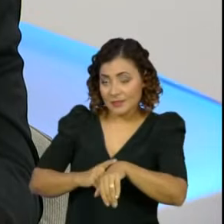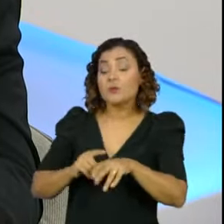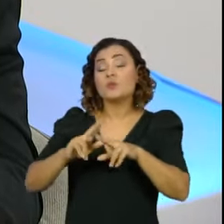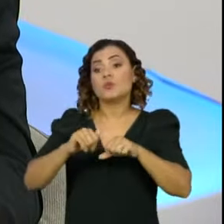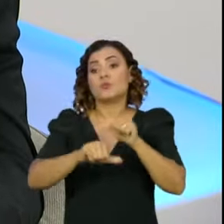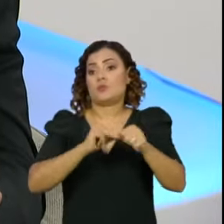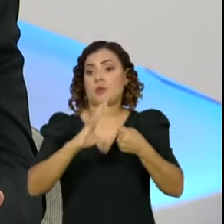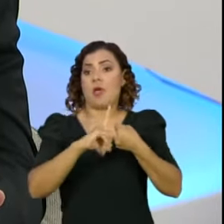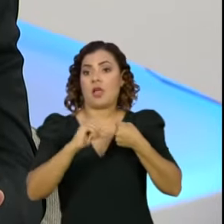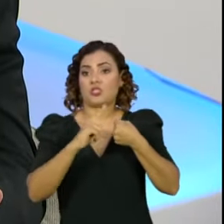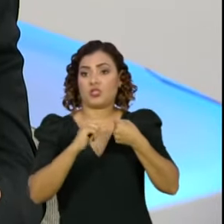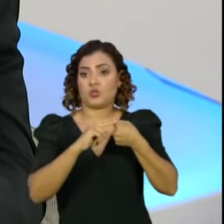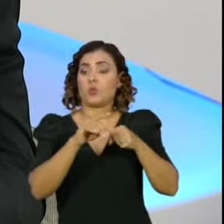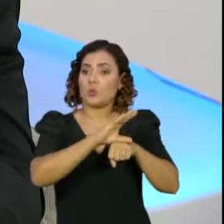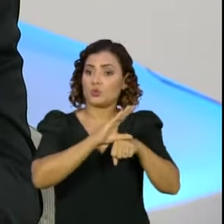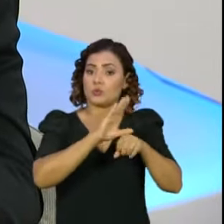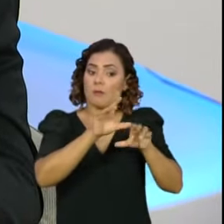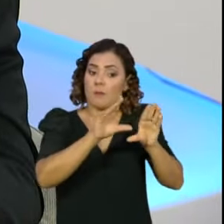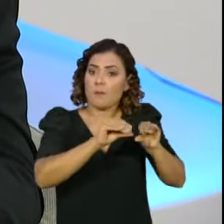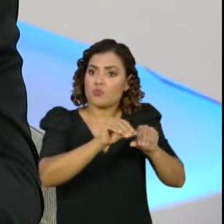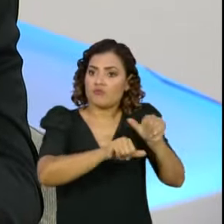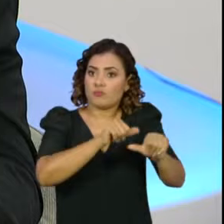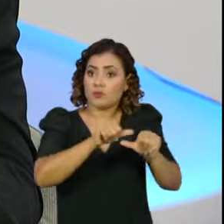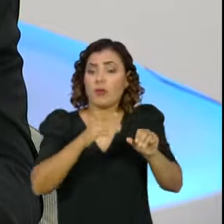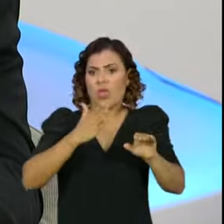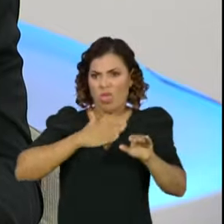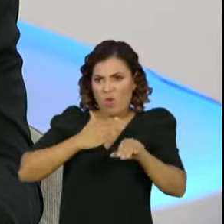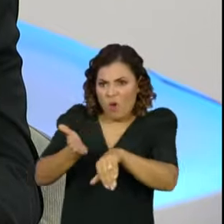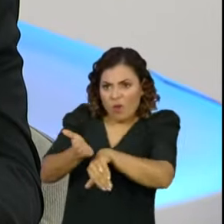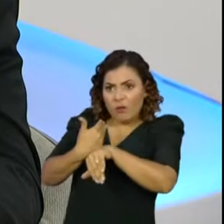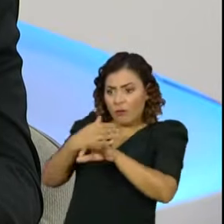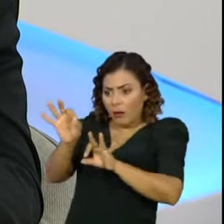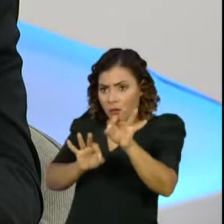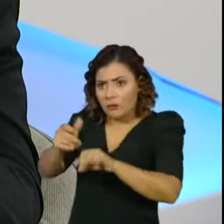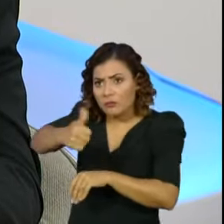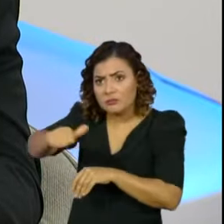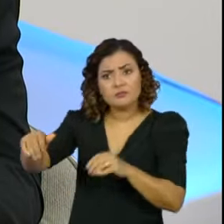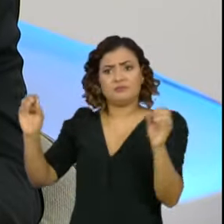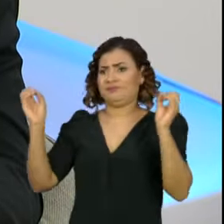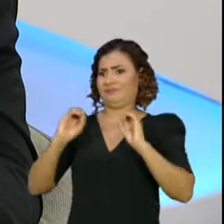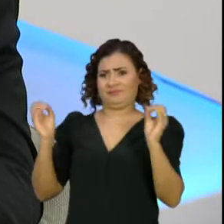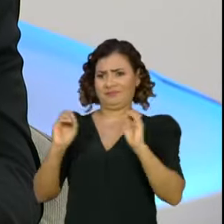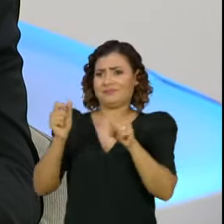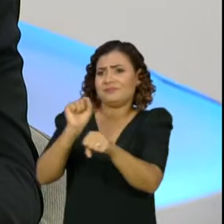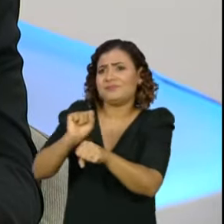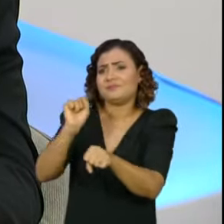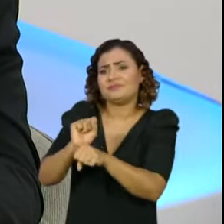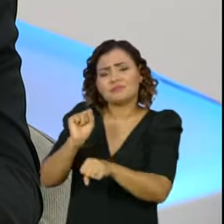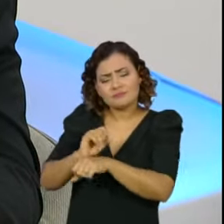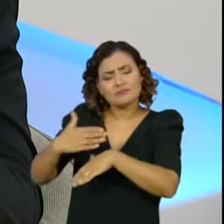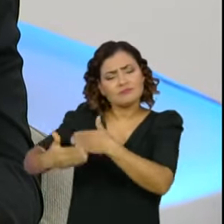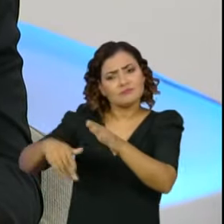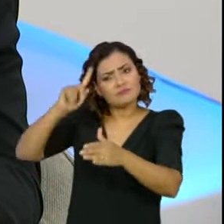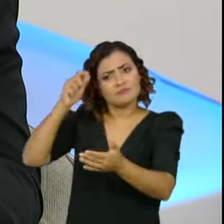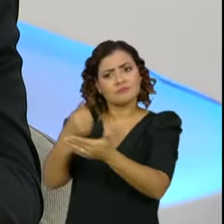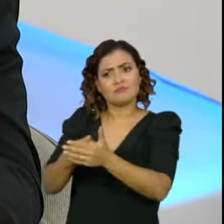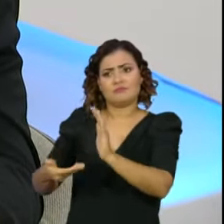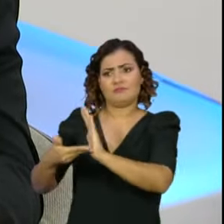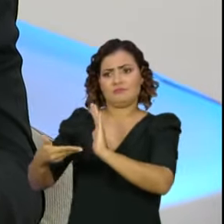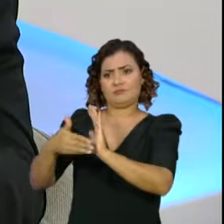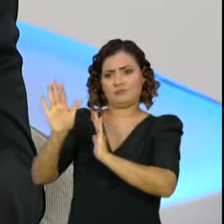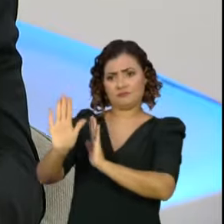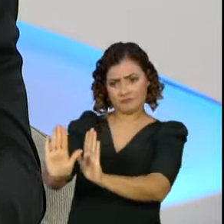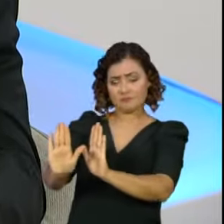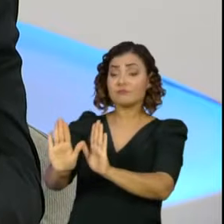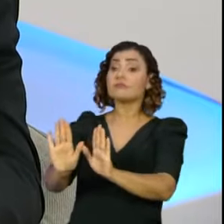Constituição e, a mim, como presidente do Senado, eu não vou antecipar nenhum juiz de valor a respeito disso. Eu vou aguardar que isso seja decidido pela Câmara dos